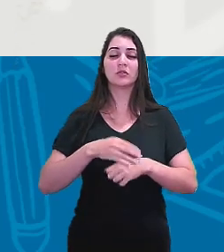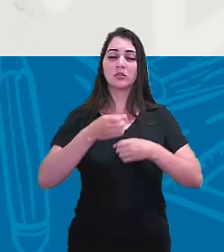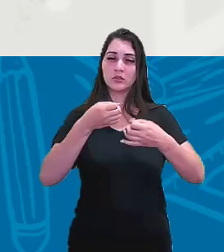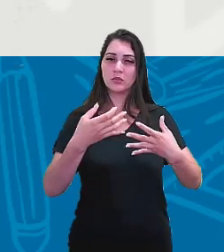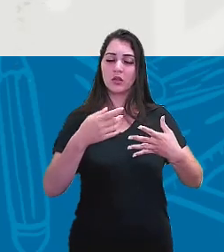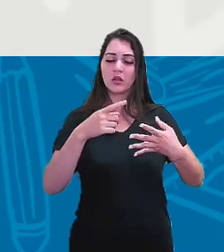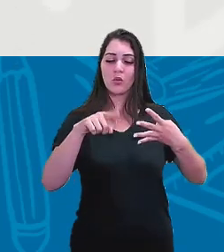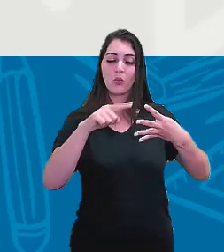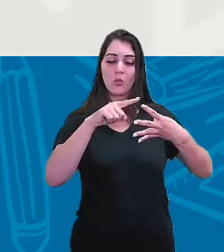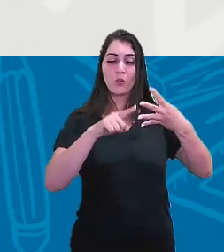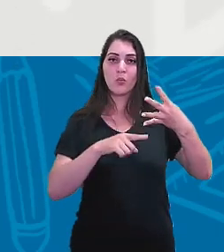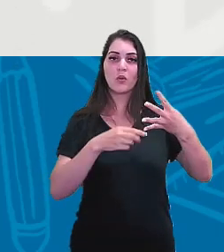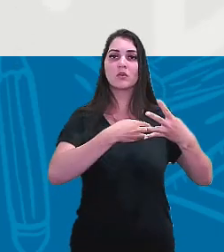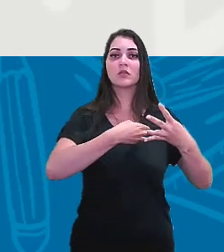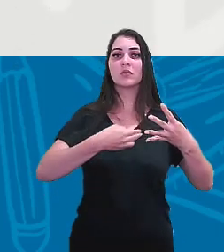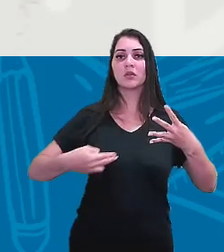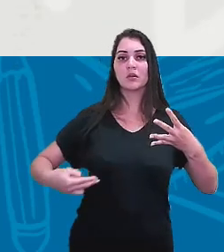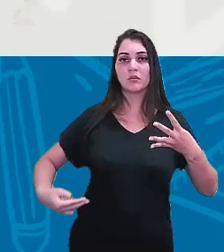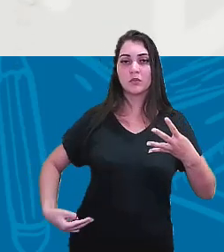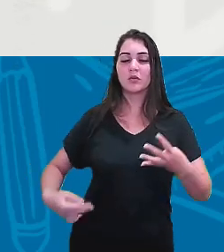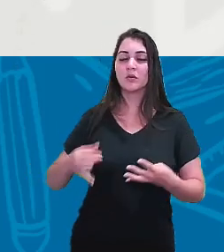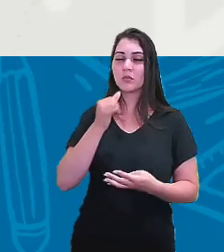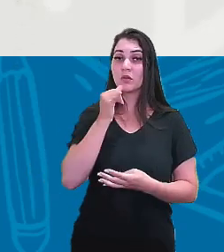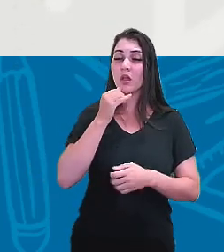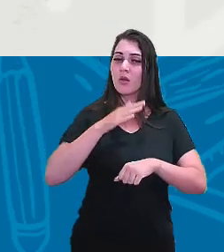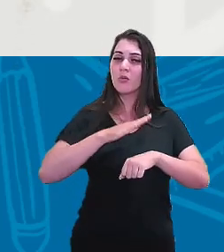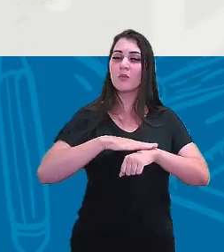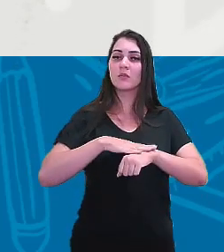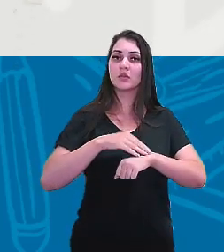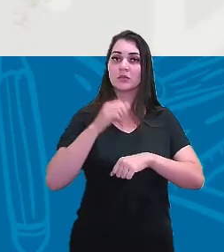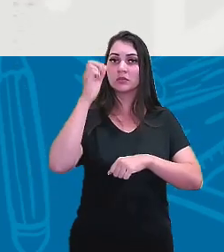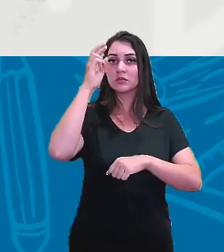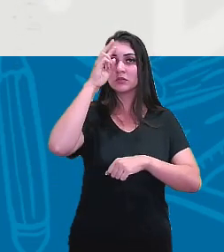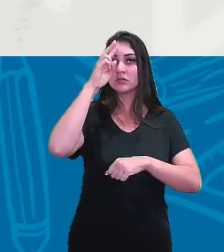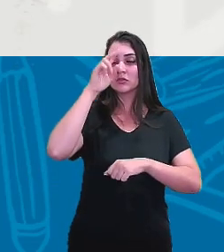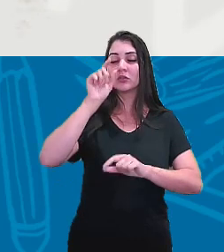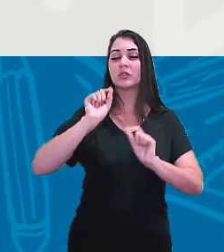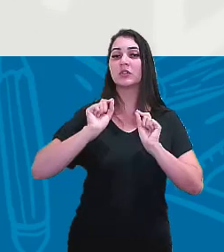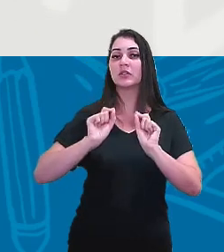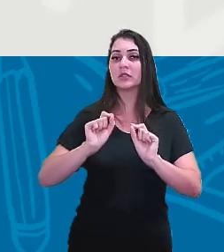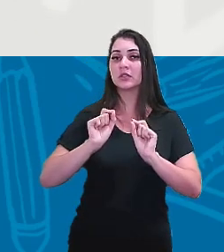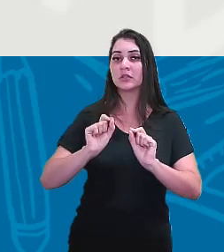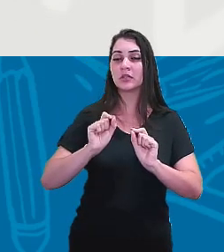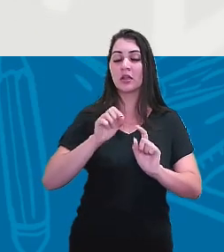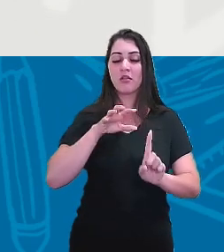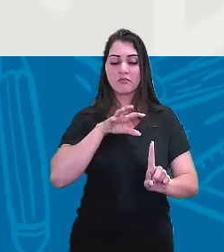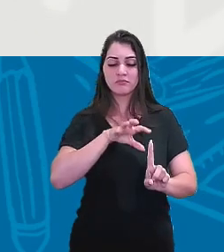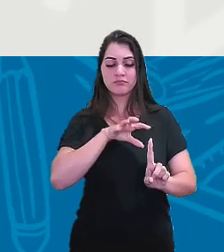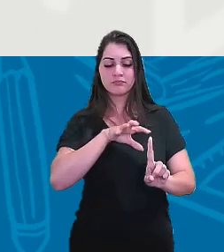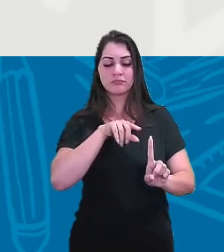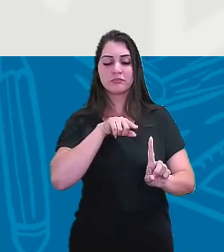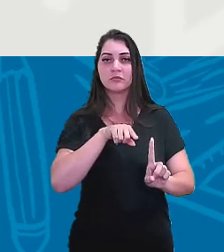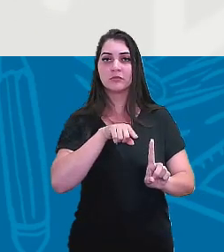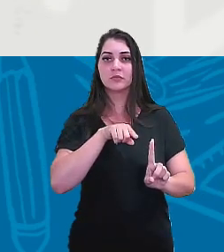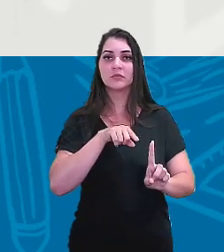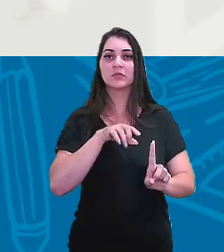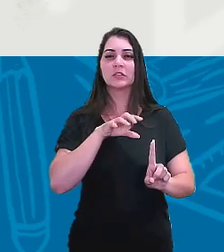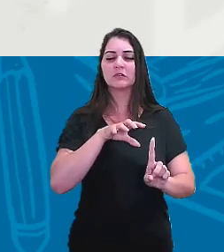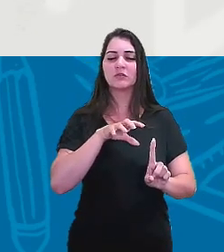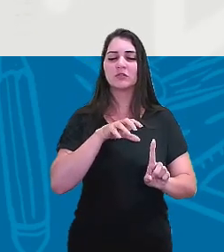República, por exemplo, é um momento na história em que a influência dos